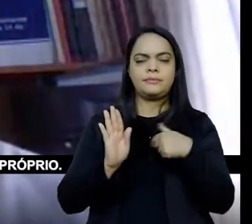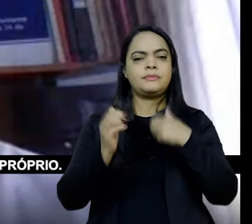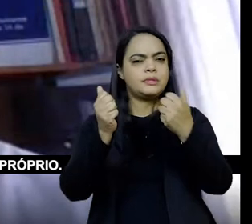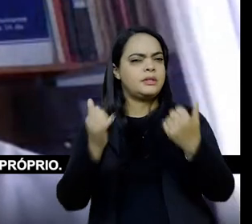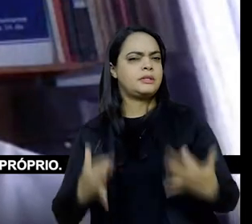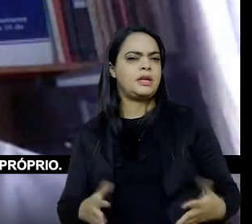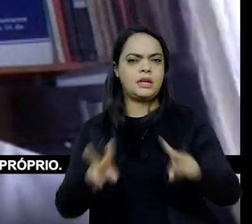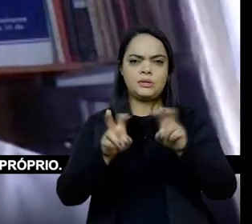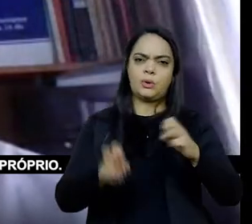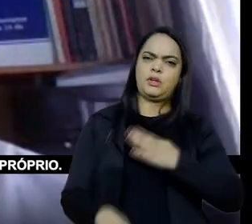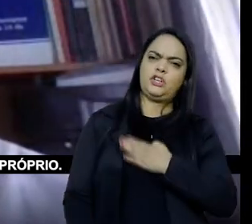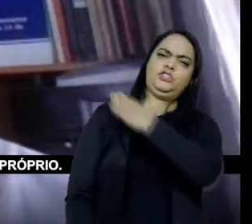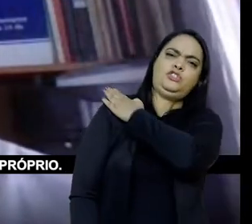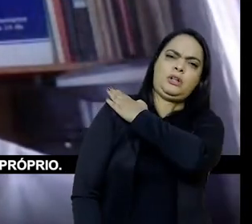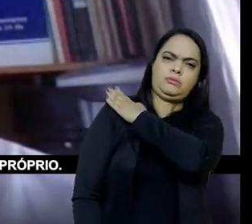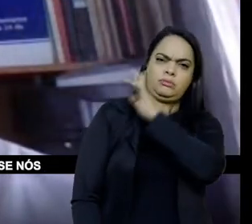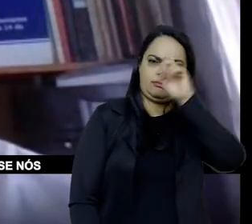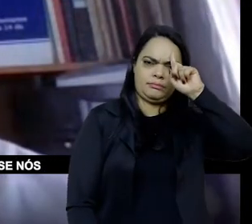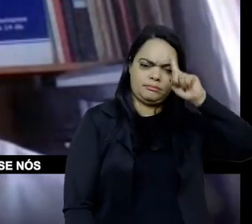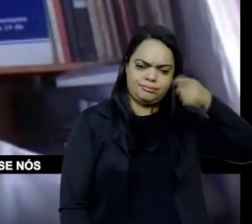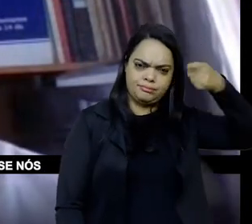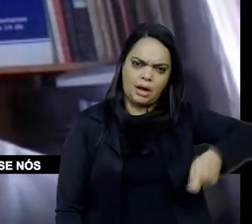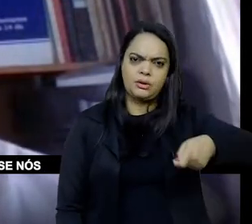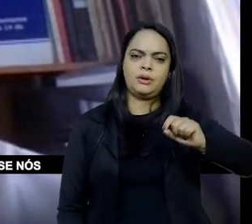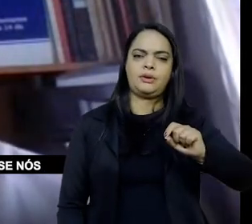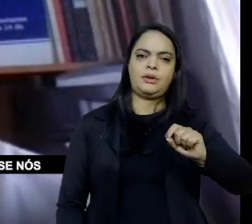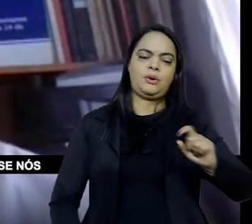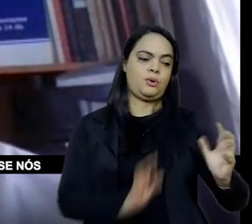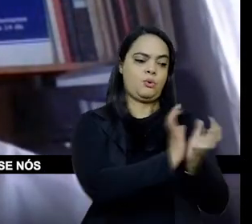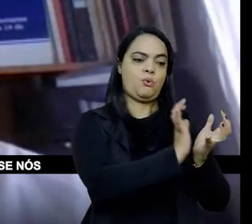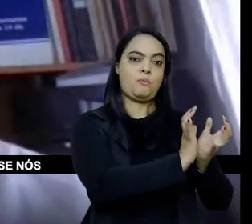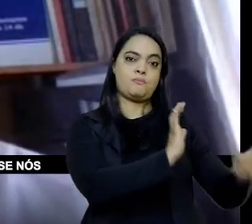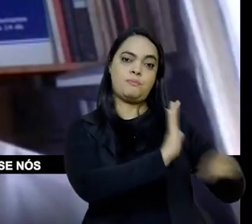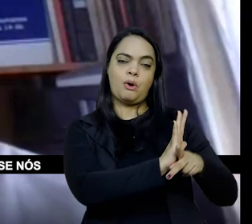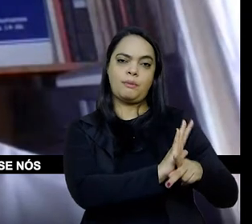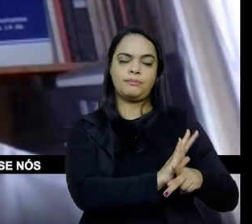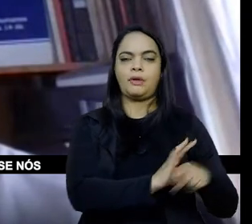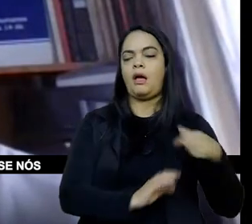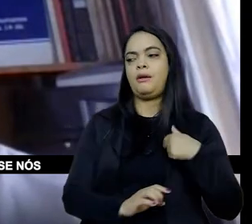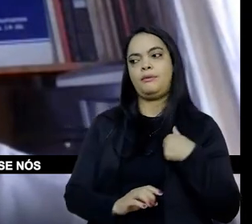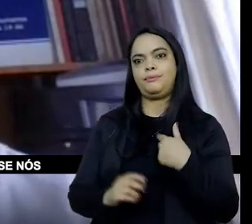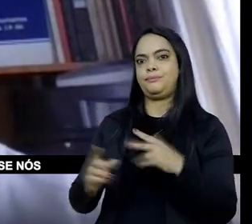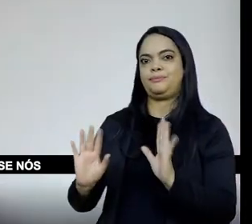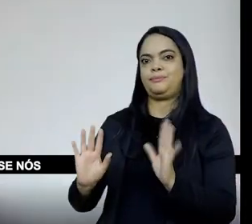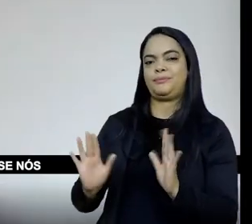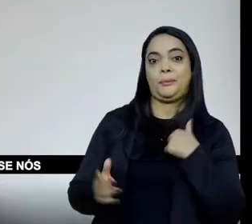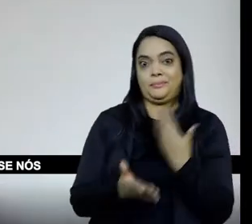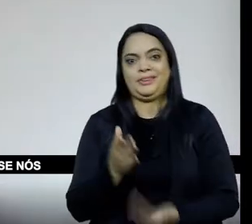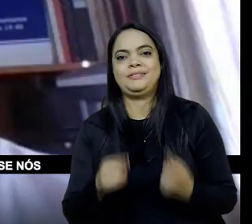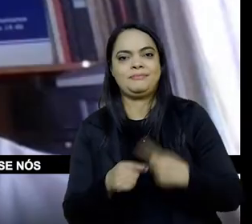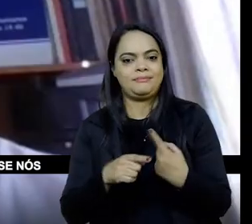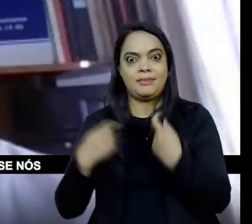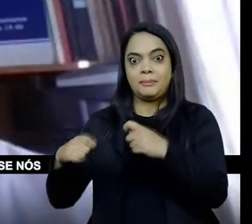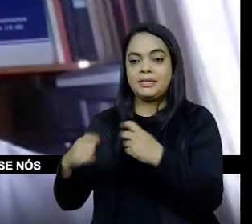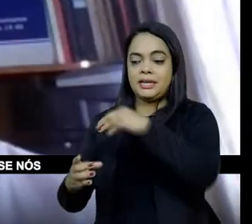ditaduras autoritarismos como um GT próprio. Aí fui vencida, porque isso tem que aparecer em todos. Às